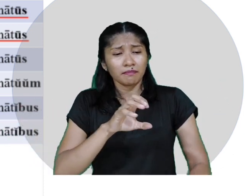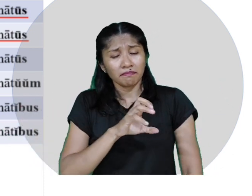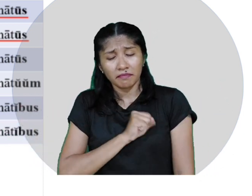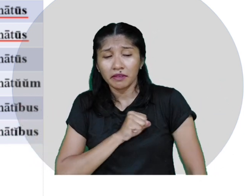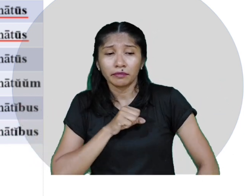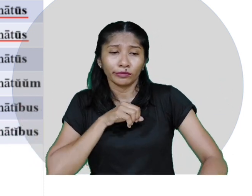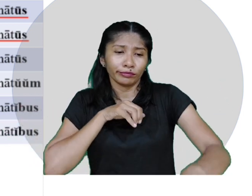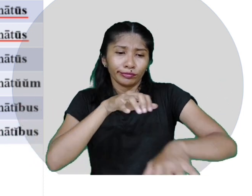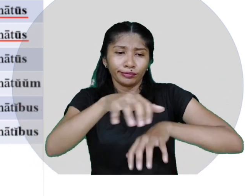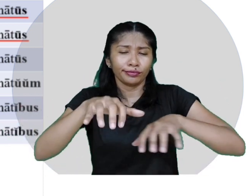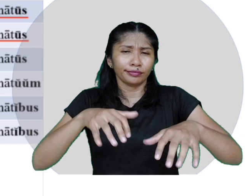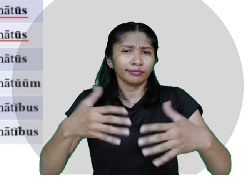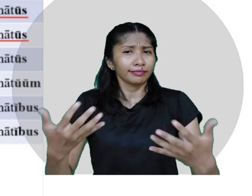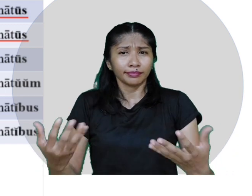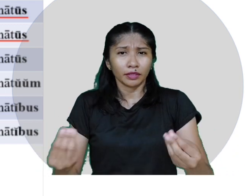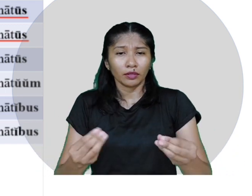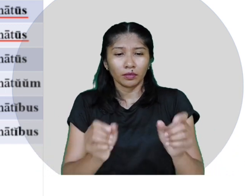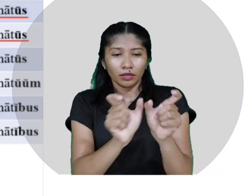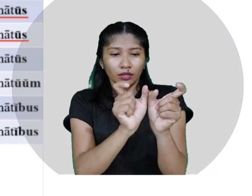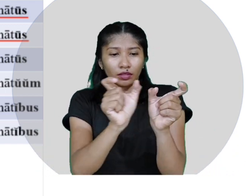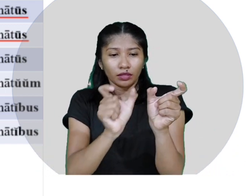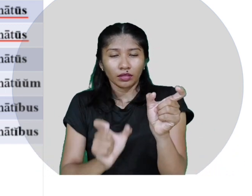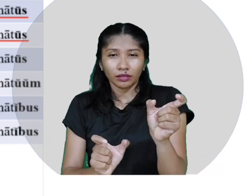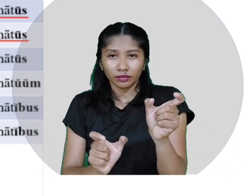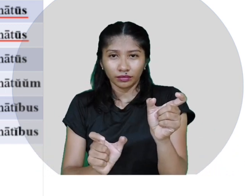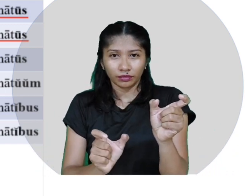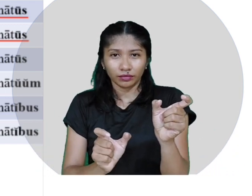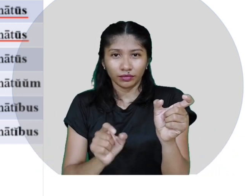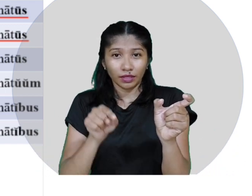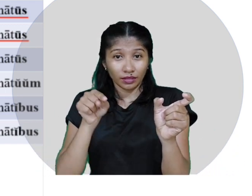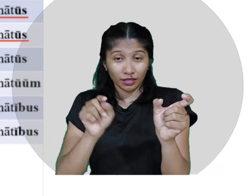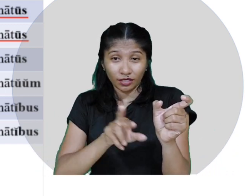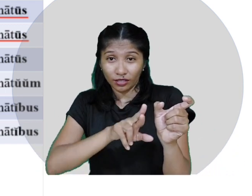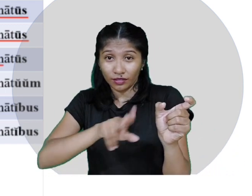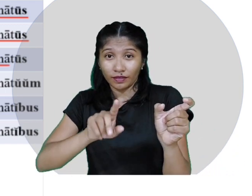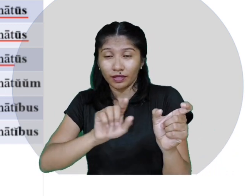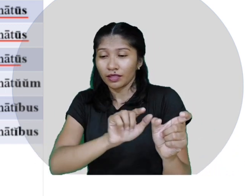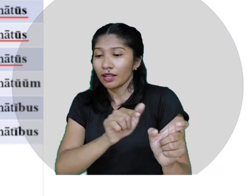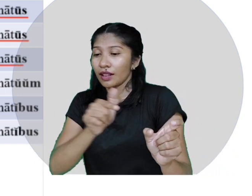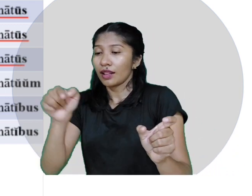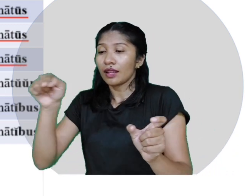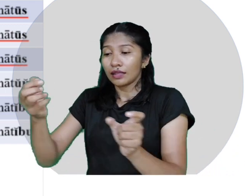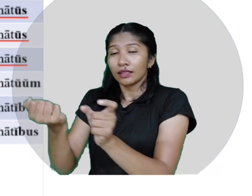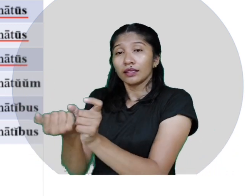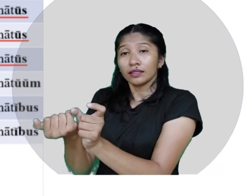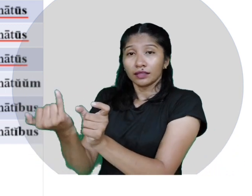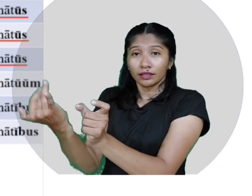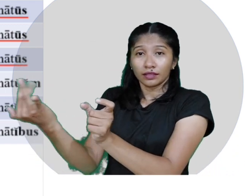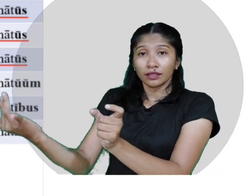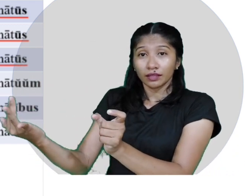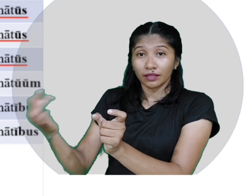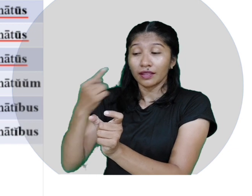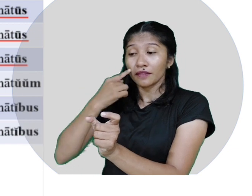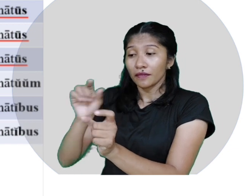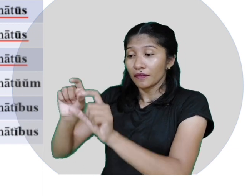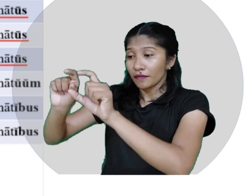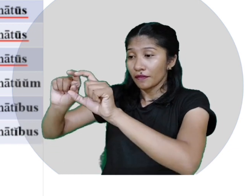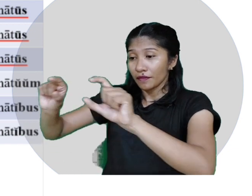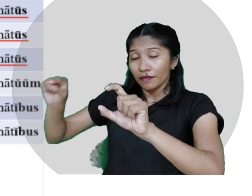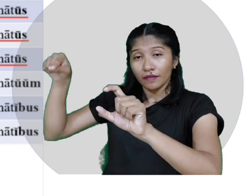termina em um. Quando nós passarmos esta frase para o plural, este termo para o plural, teremos